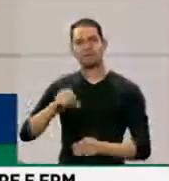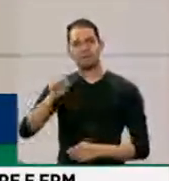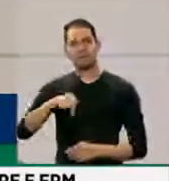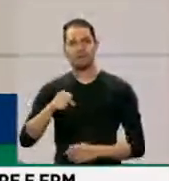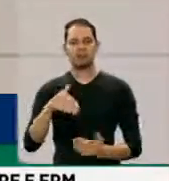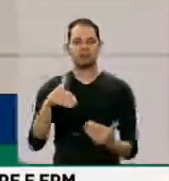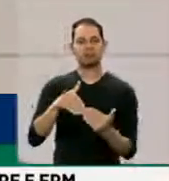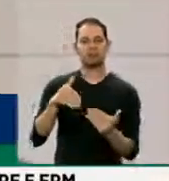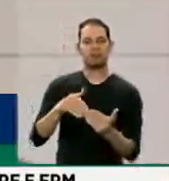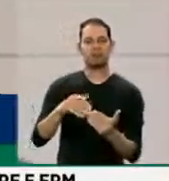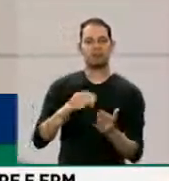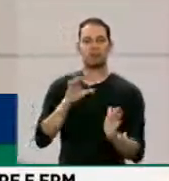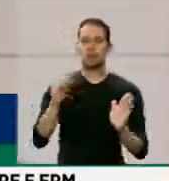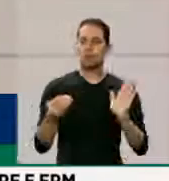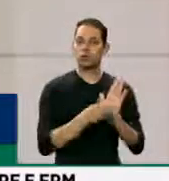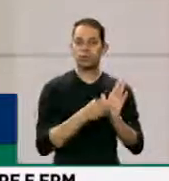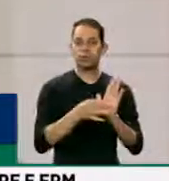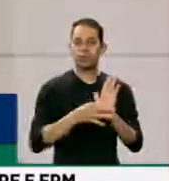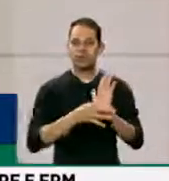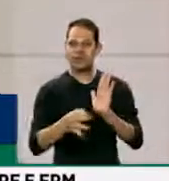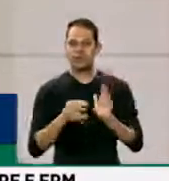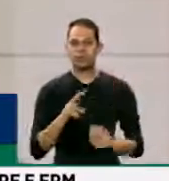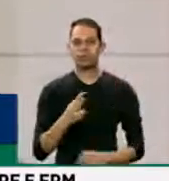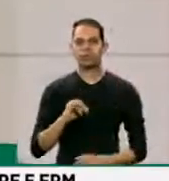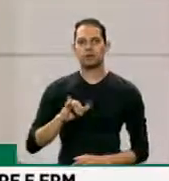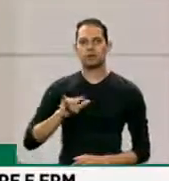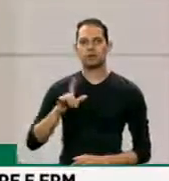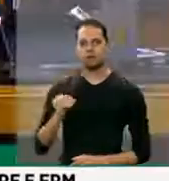a favor do parecer do deputado Hildo Rocha. Obrigado, presidente.